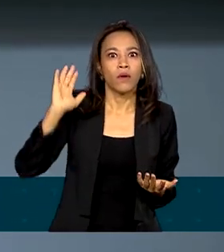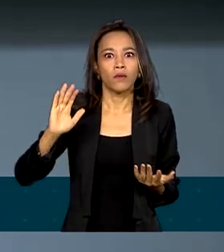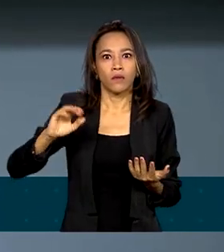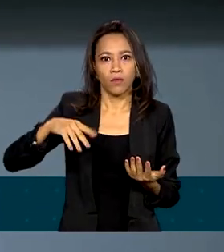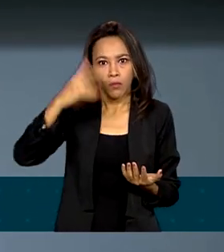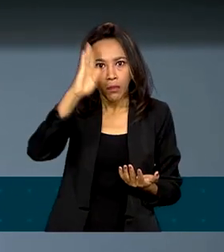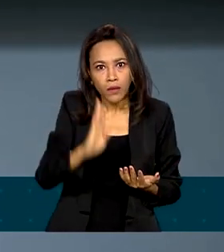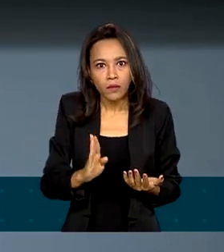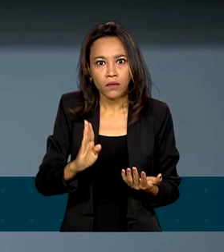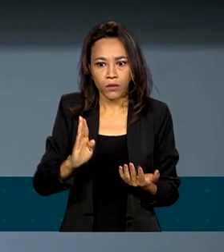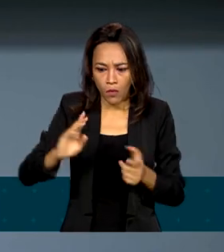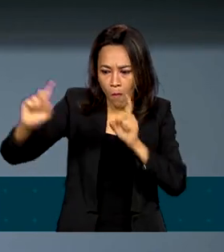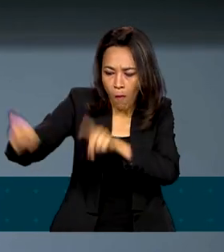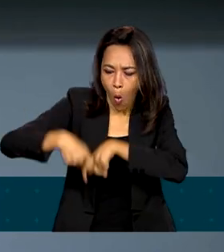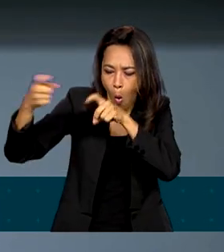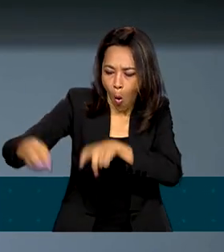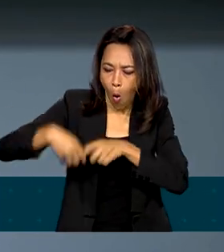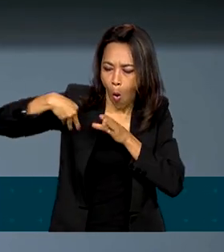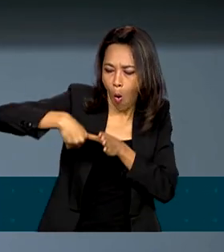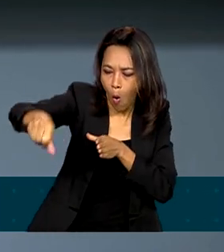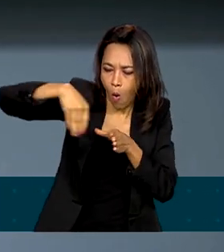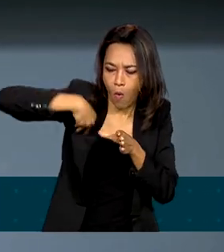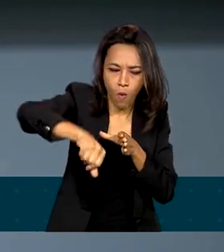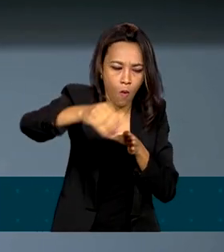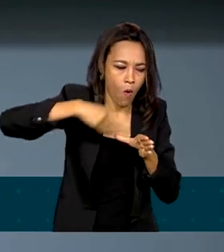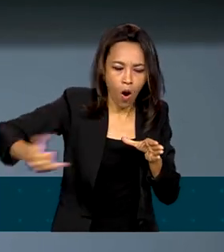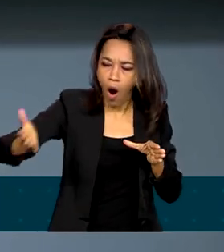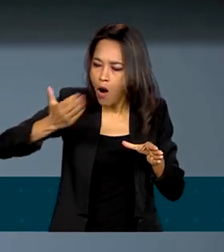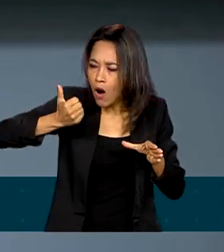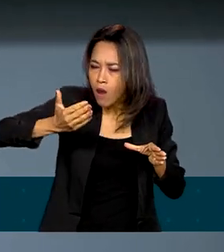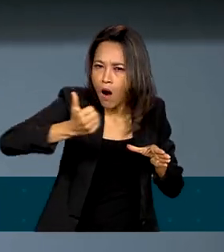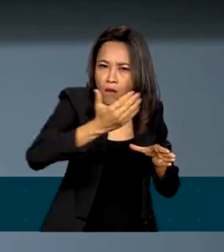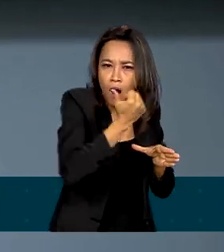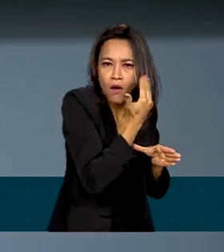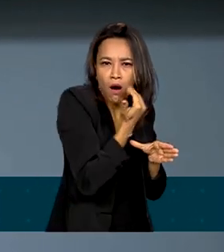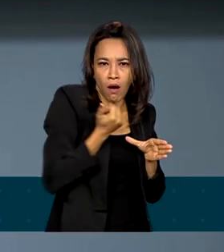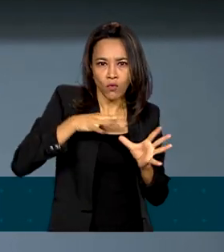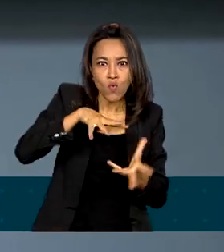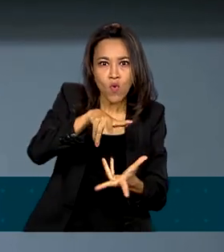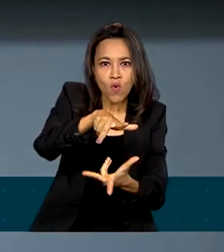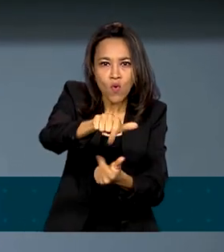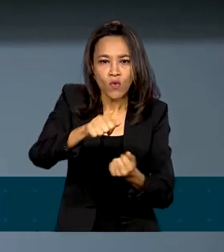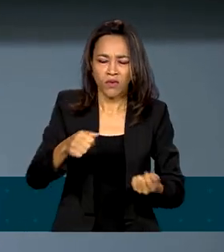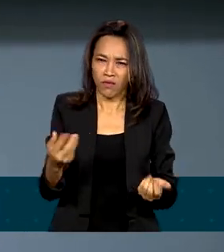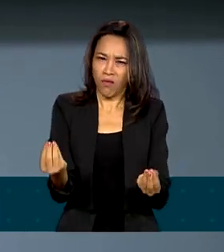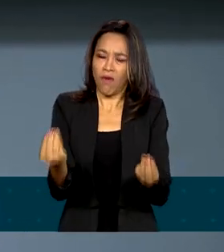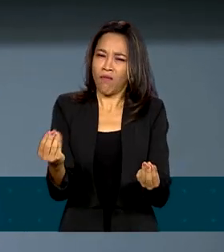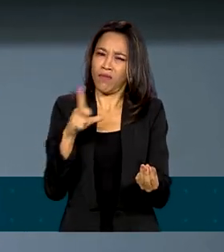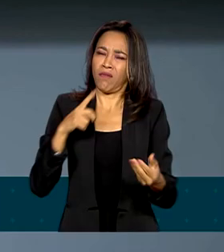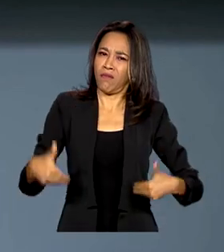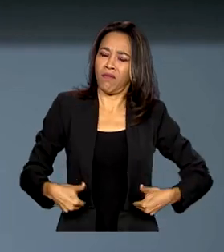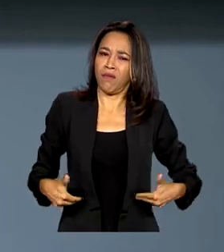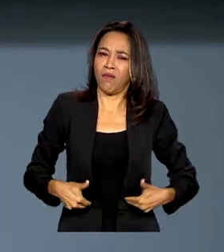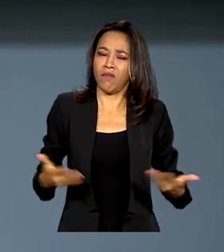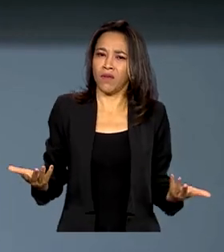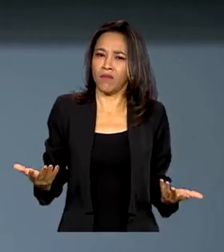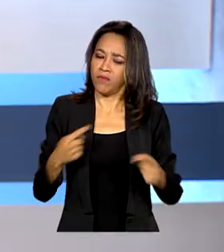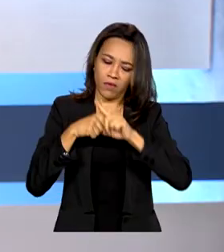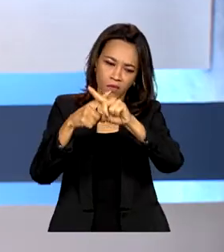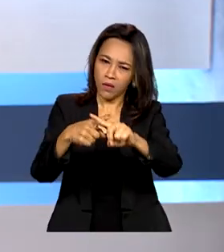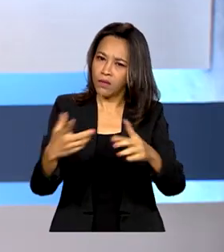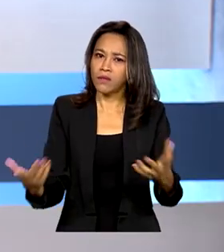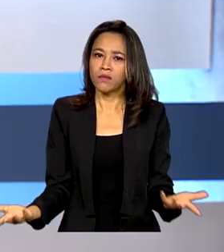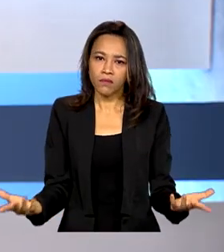mundo, não vamos admitir que um país que é um dos que mais produz alimento do mundo, conviva com a fome nunca mais.